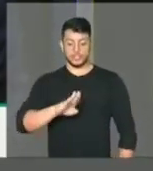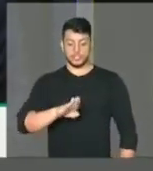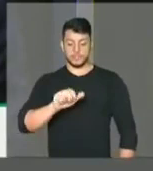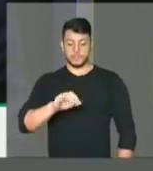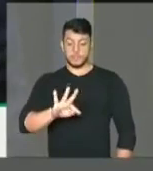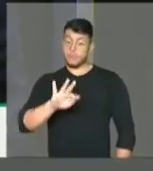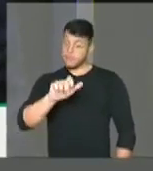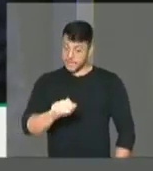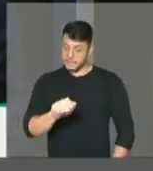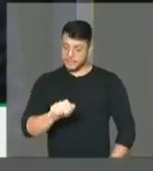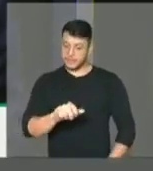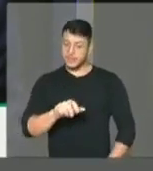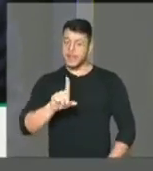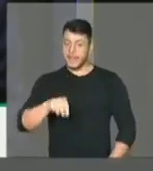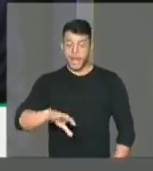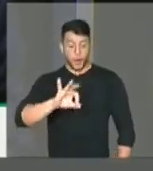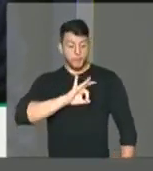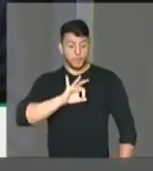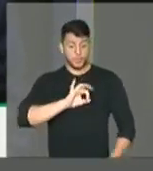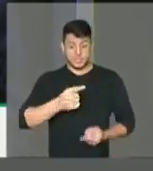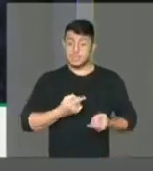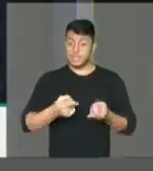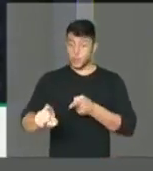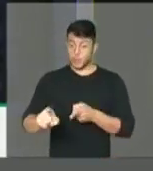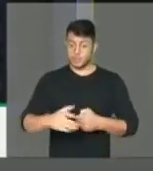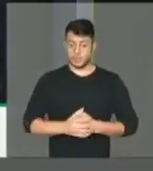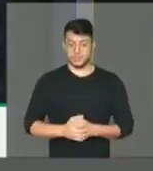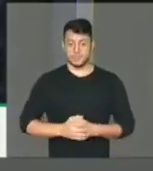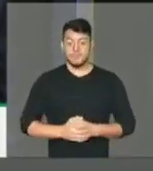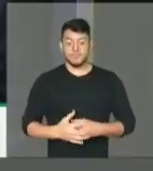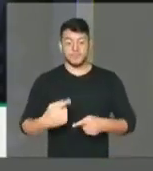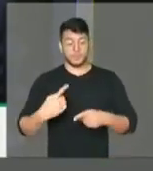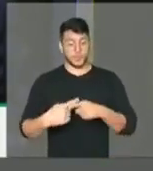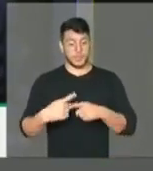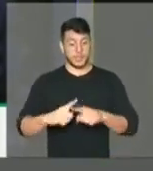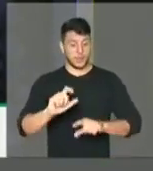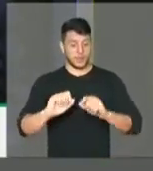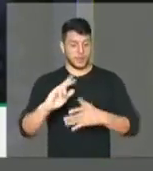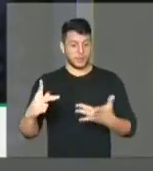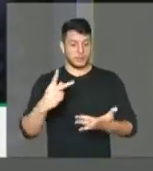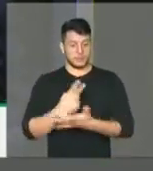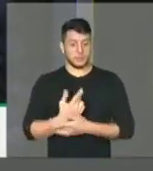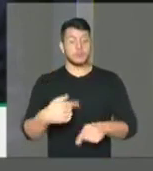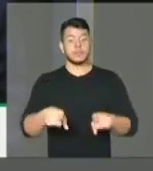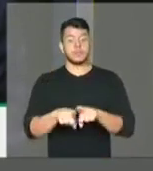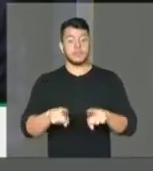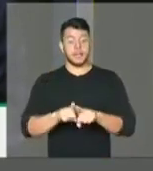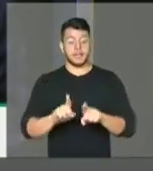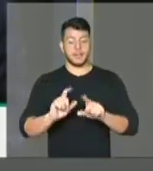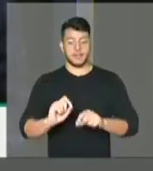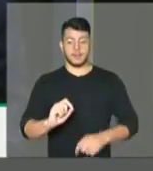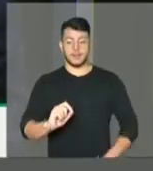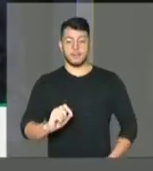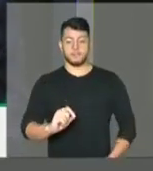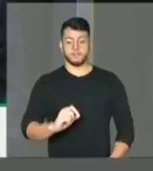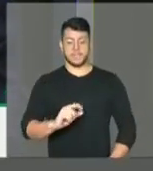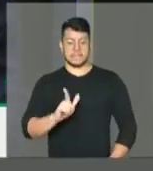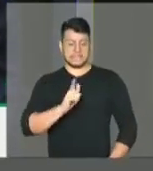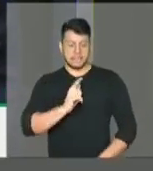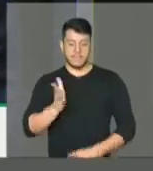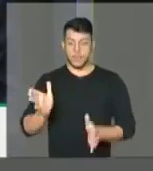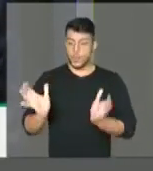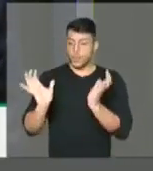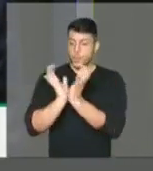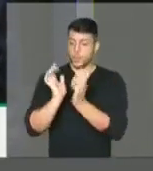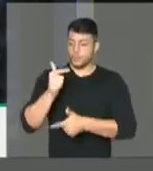chibata é uma revolta de marinheiros contra o castigo físico dos marujos. Canudos é uma das estrelas. Uma revolta de